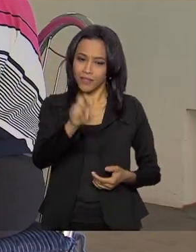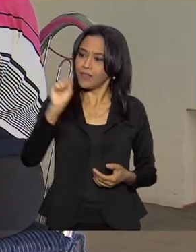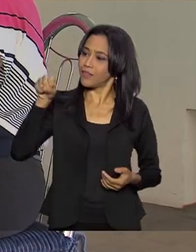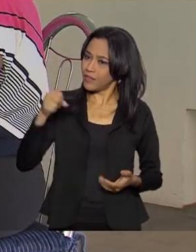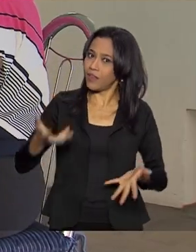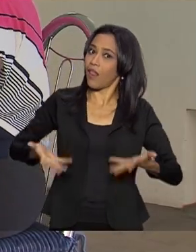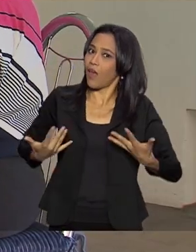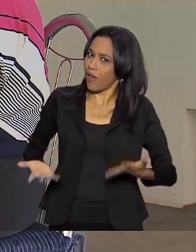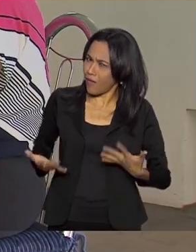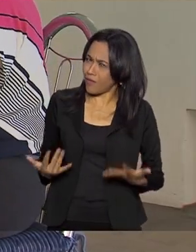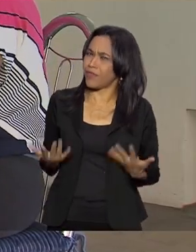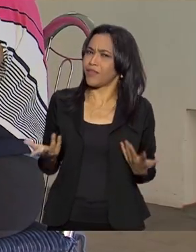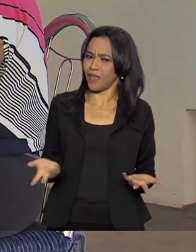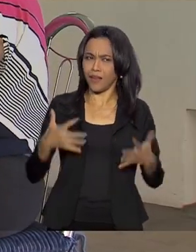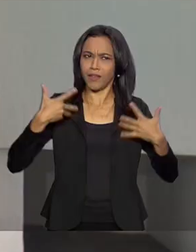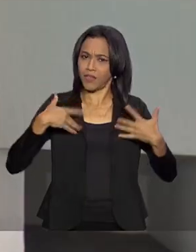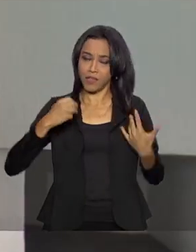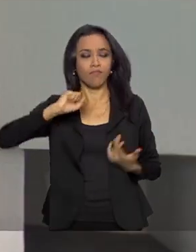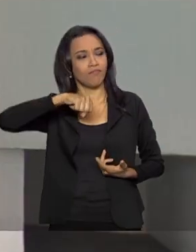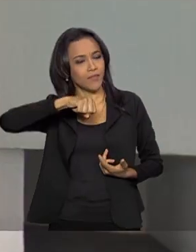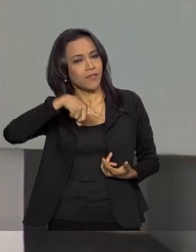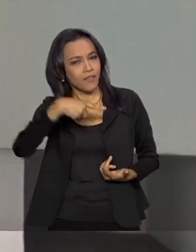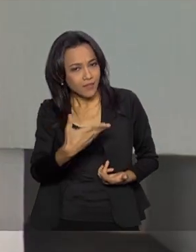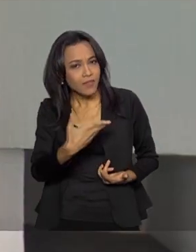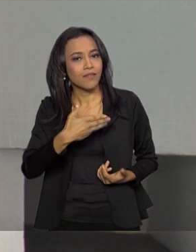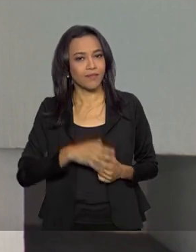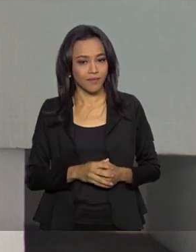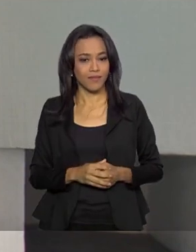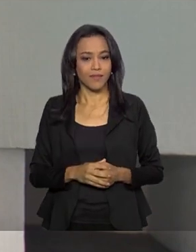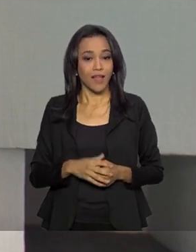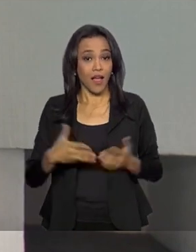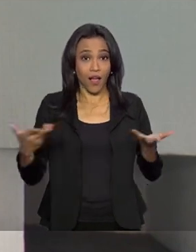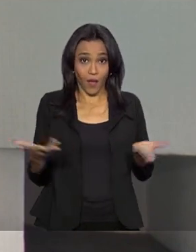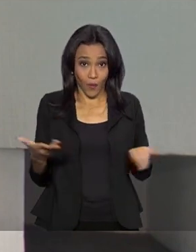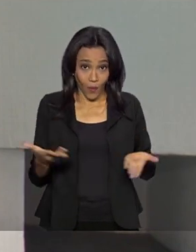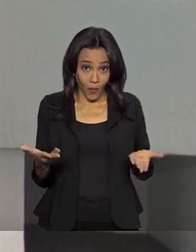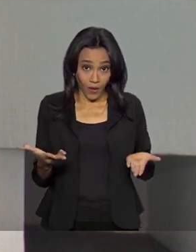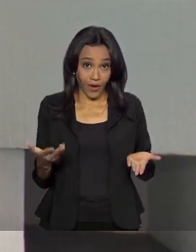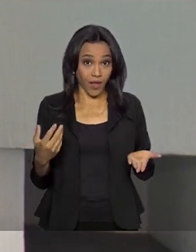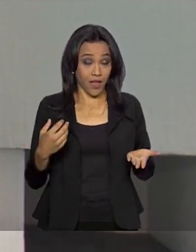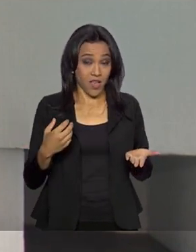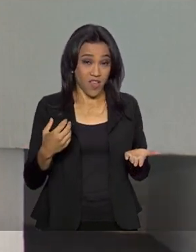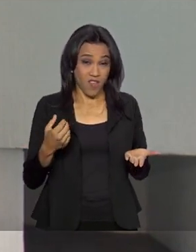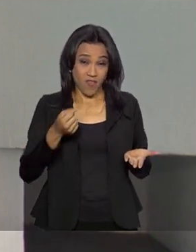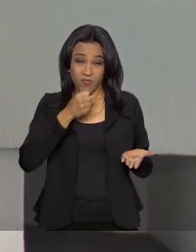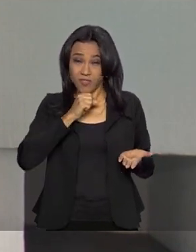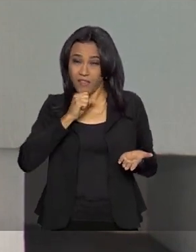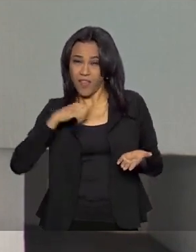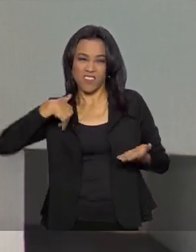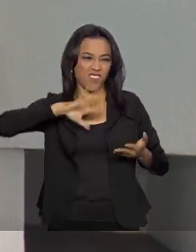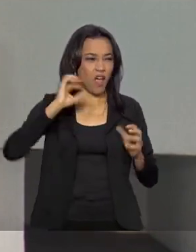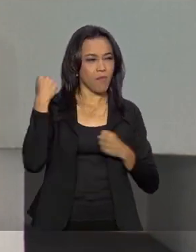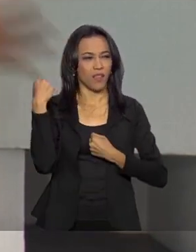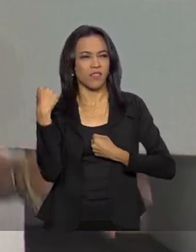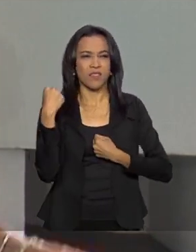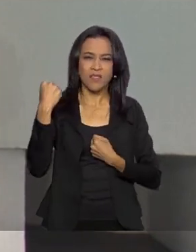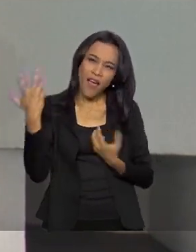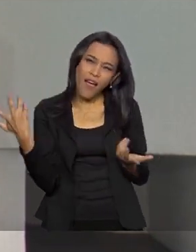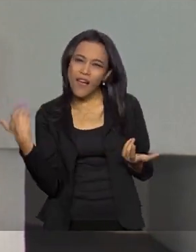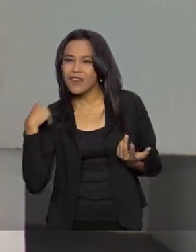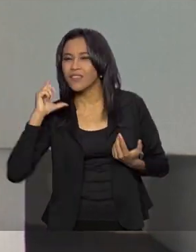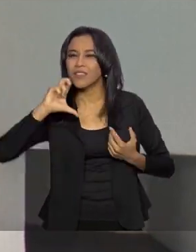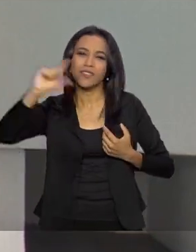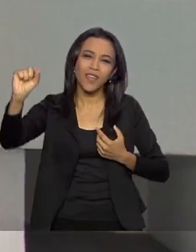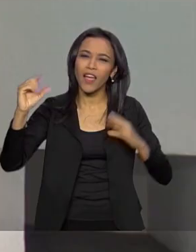alegria de viver. Não Exato. Agora, os velhos vão para dançar, vão sair de noite,